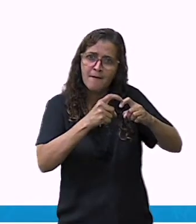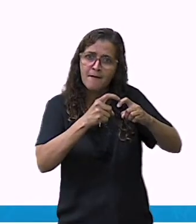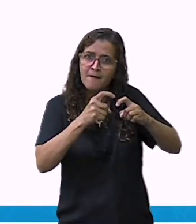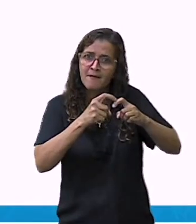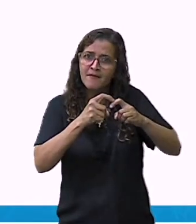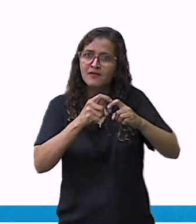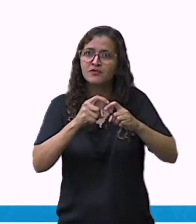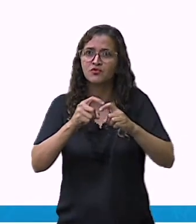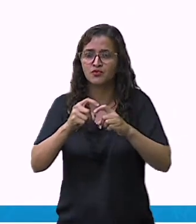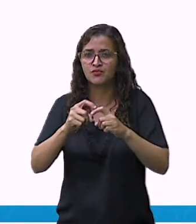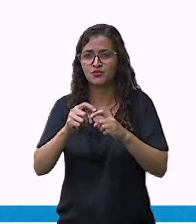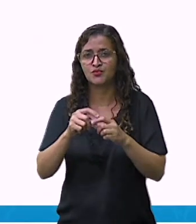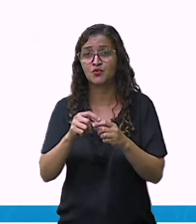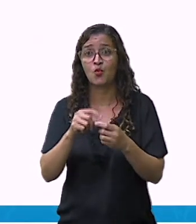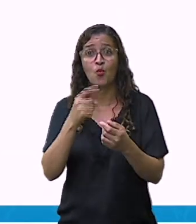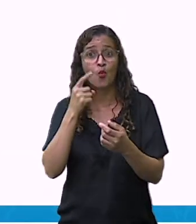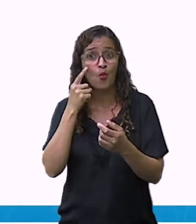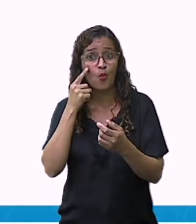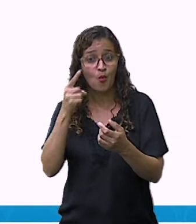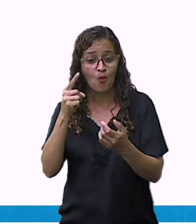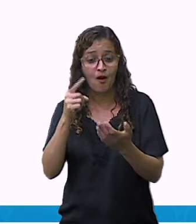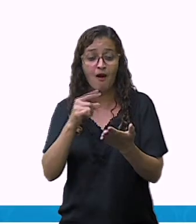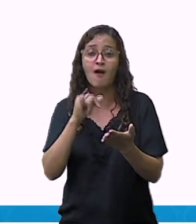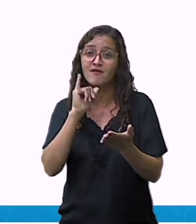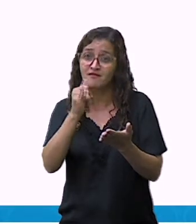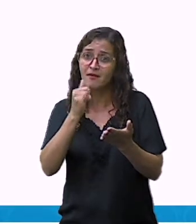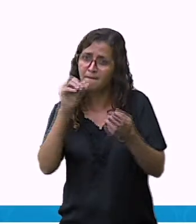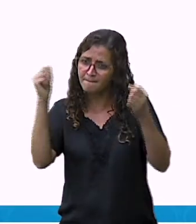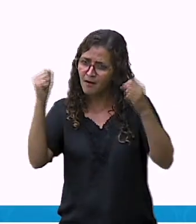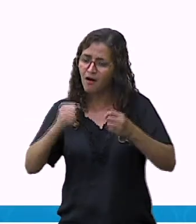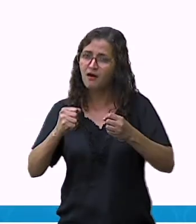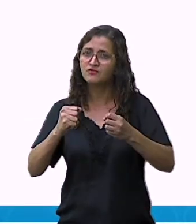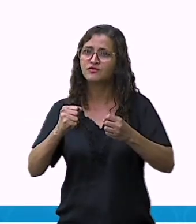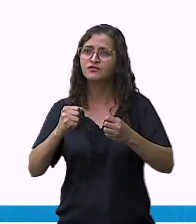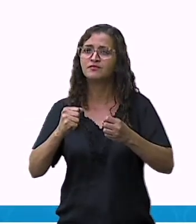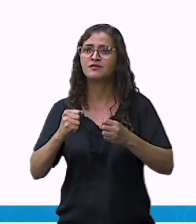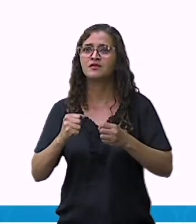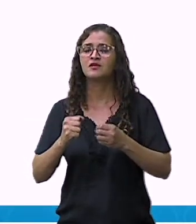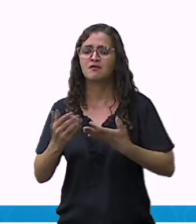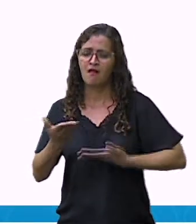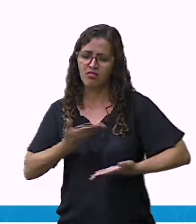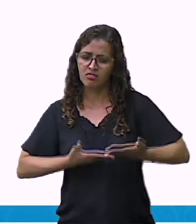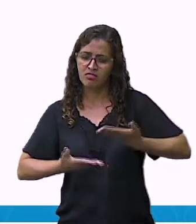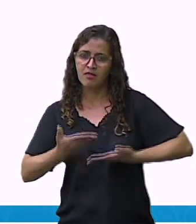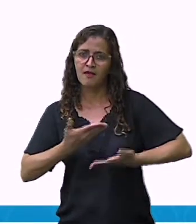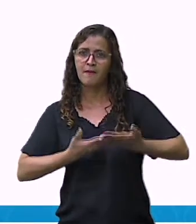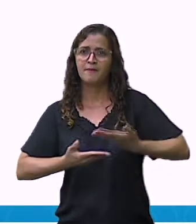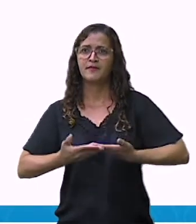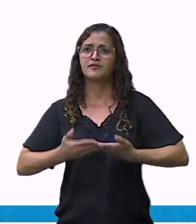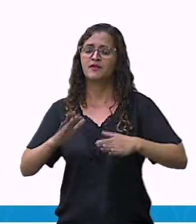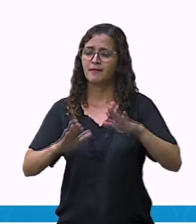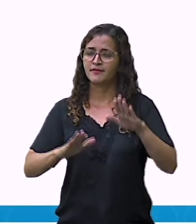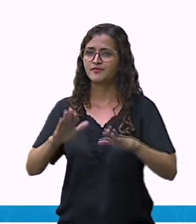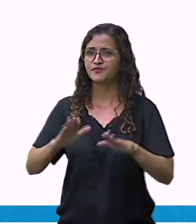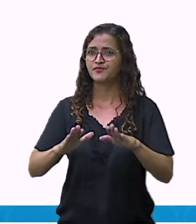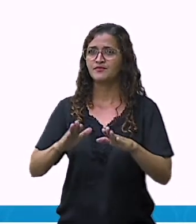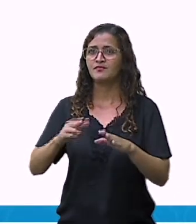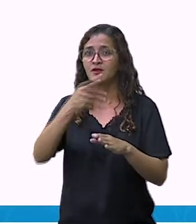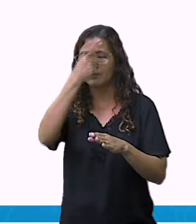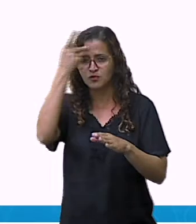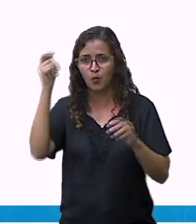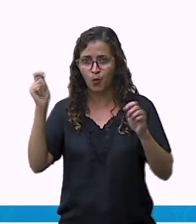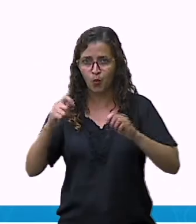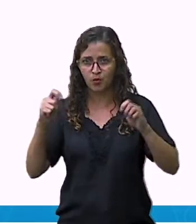Bactérias, então aqui nós temos as bactérias e nós temos também a imagem